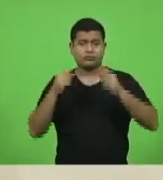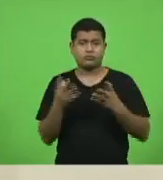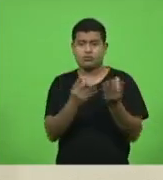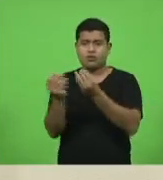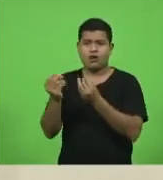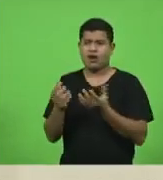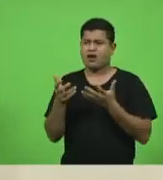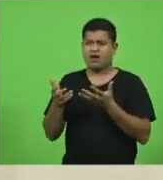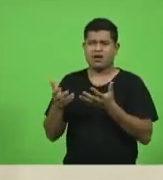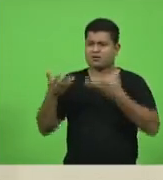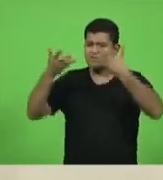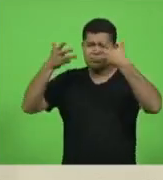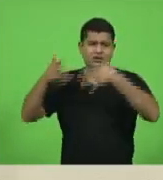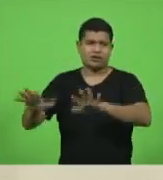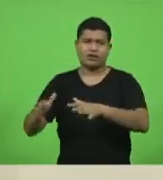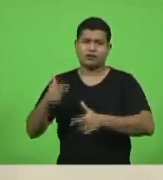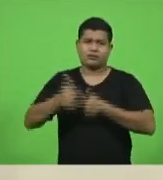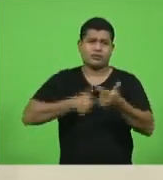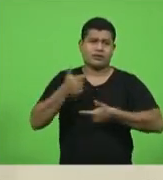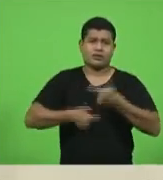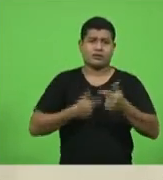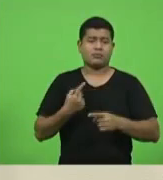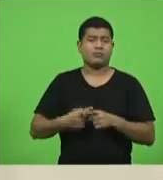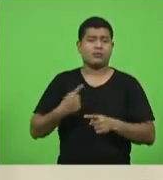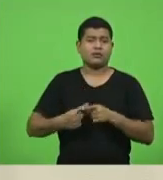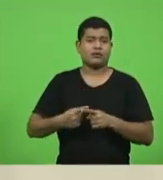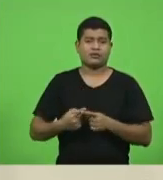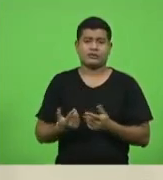porque não aguenta mais cobrir plantão.